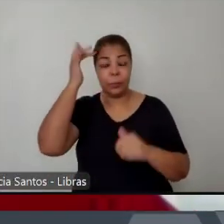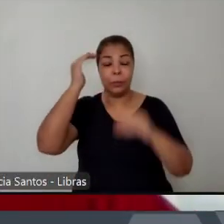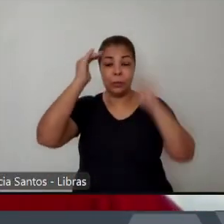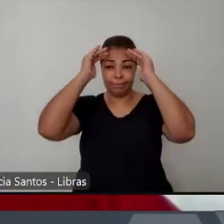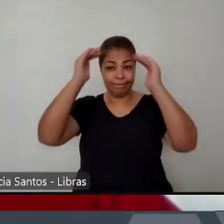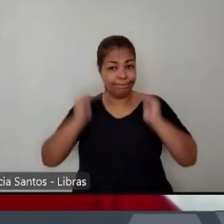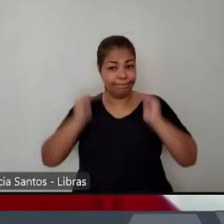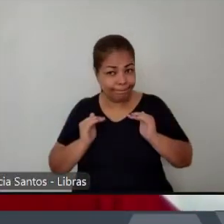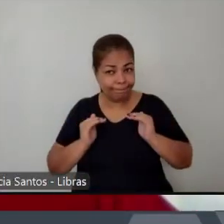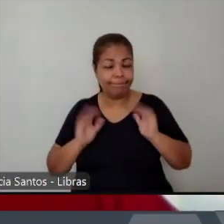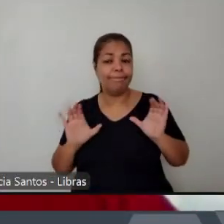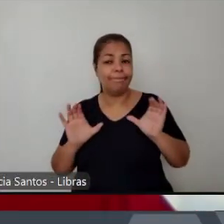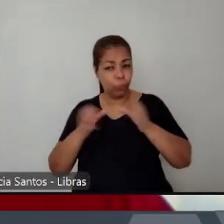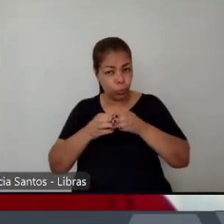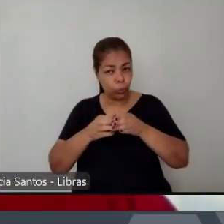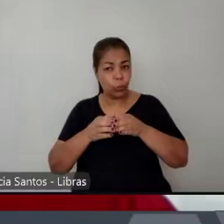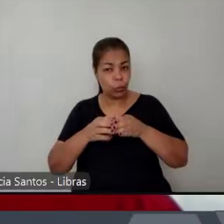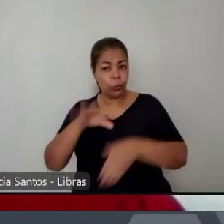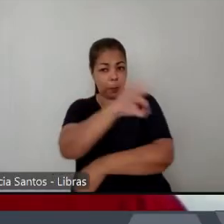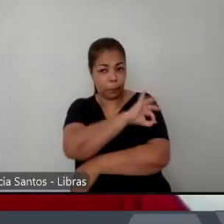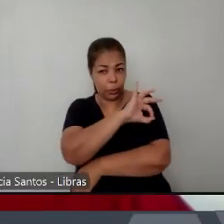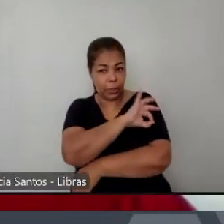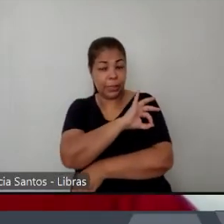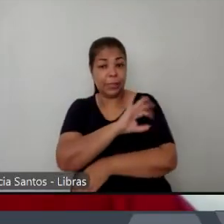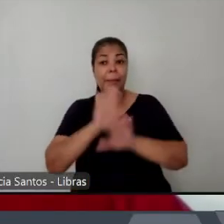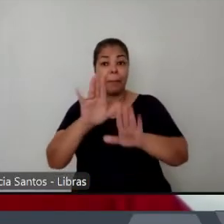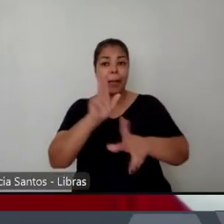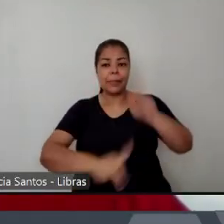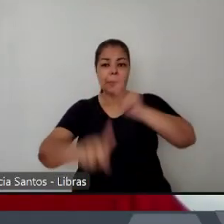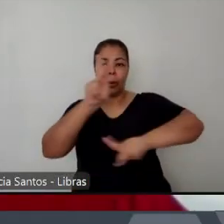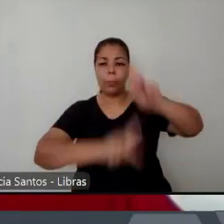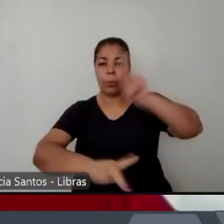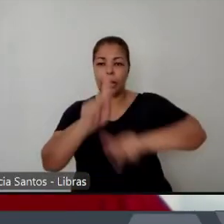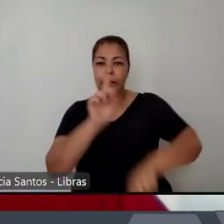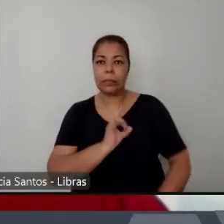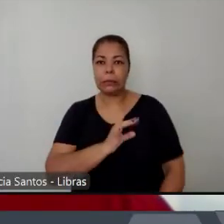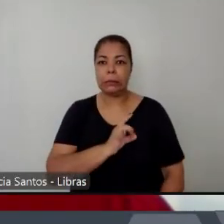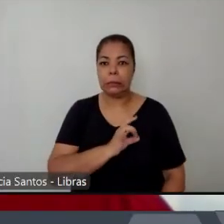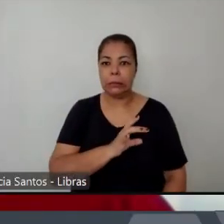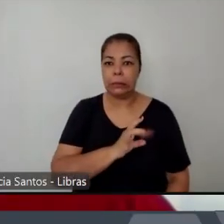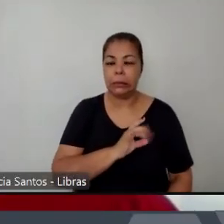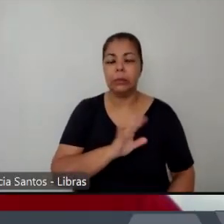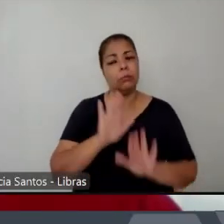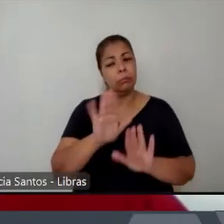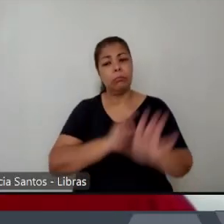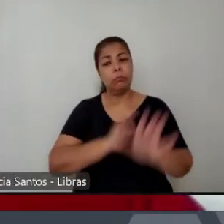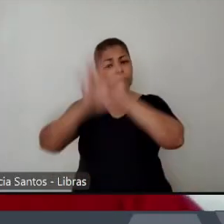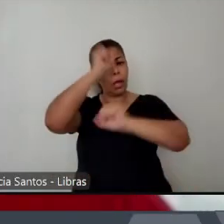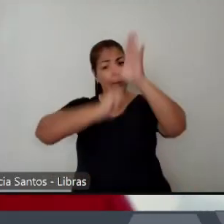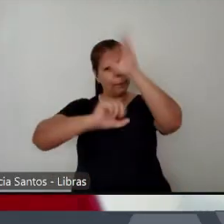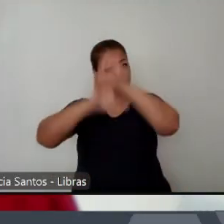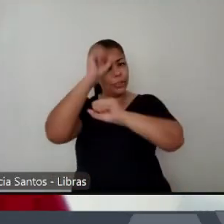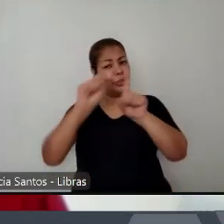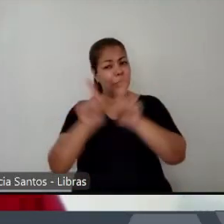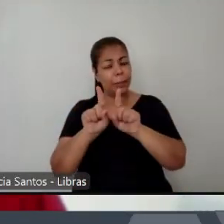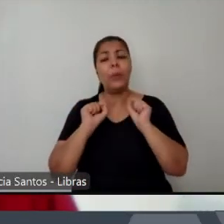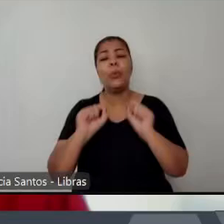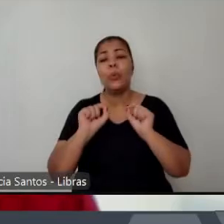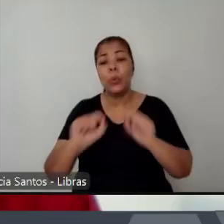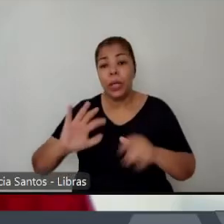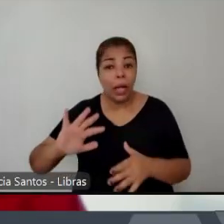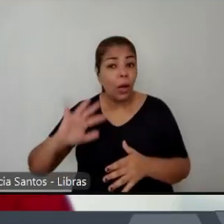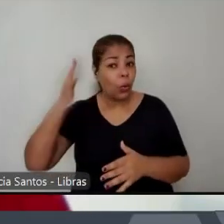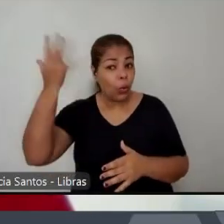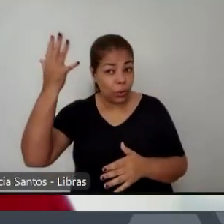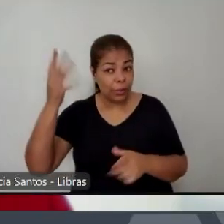que fazia todo mundo ter medo e ao mesmo tempo ter um aspecto pedagógico por ensinar o que que acontecia com aqueles que